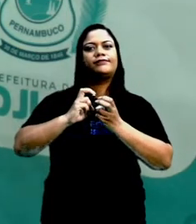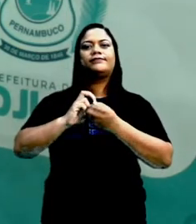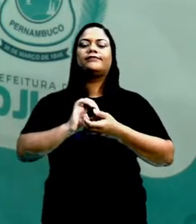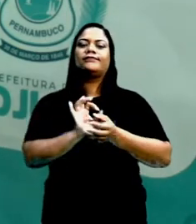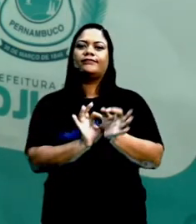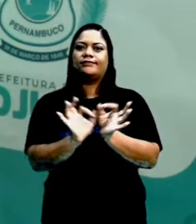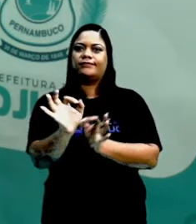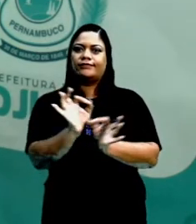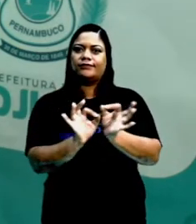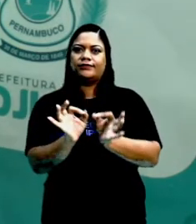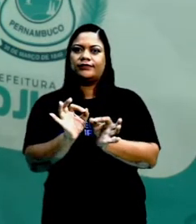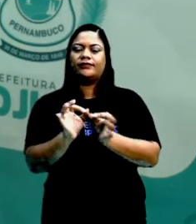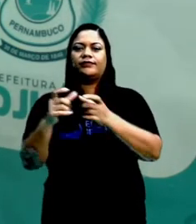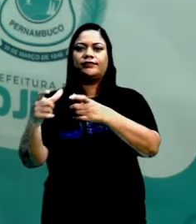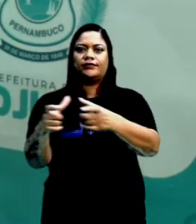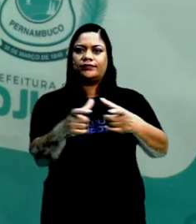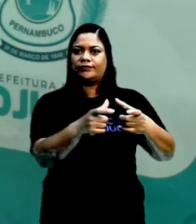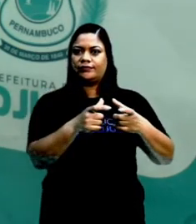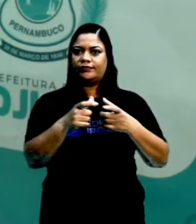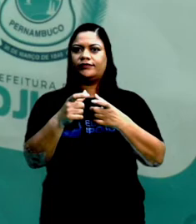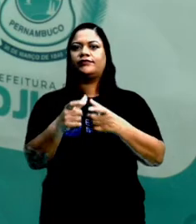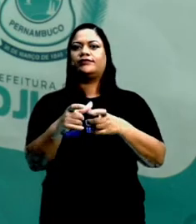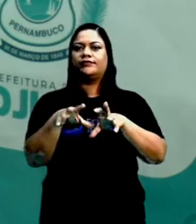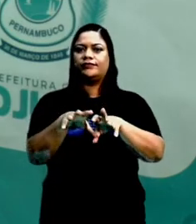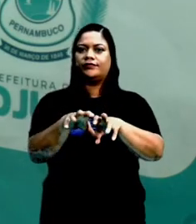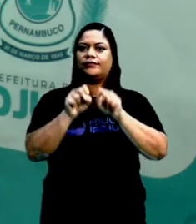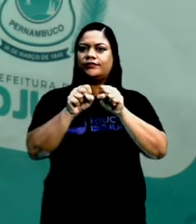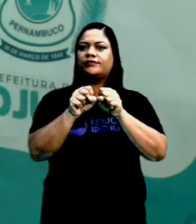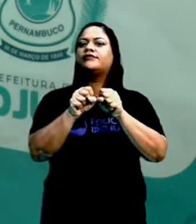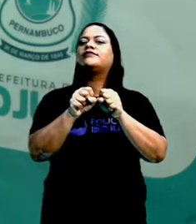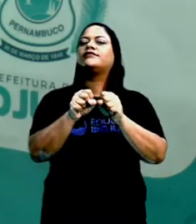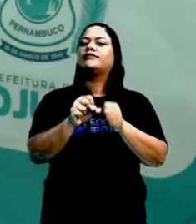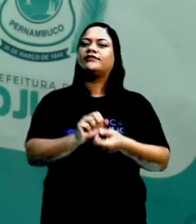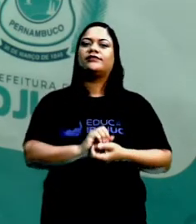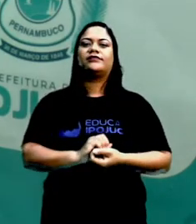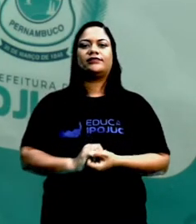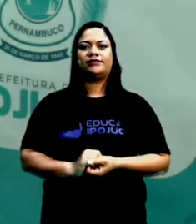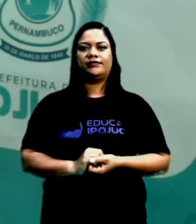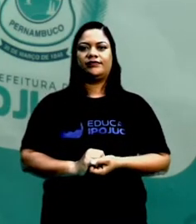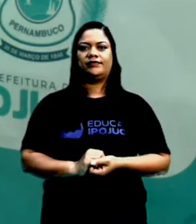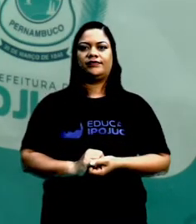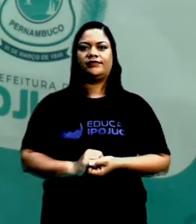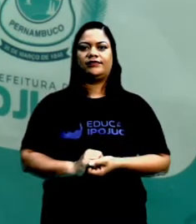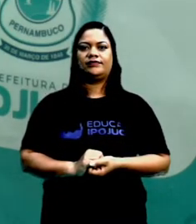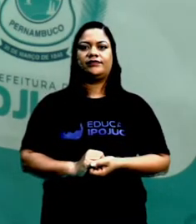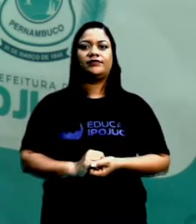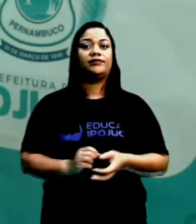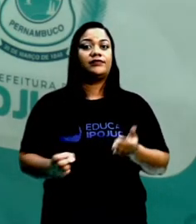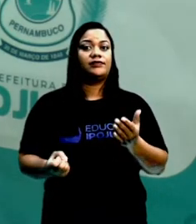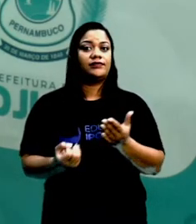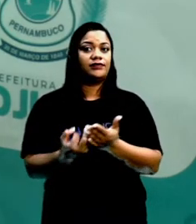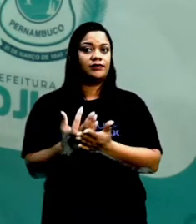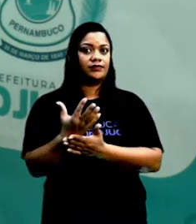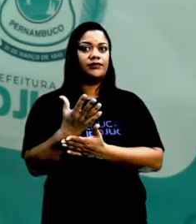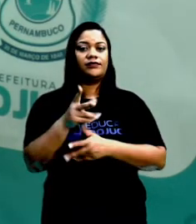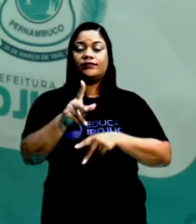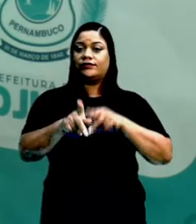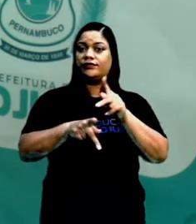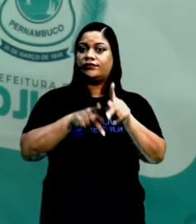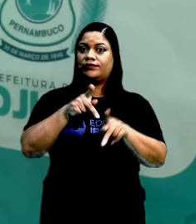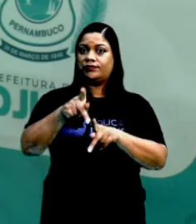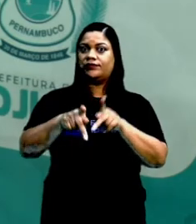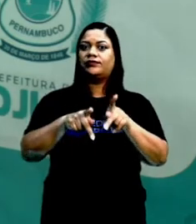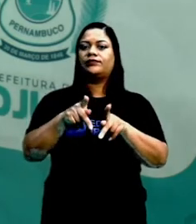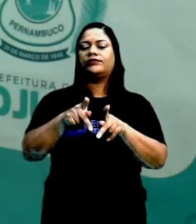as regiões, tá bem? Ali na América Espanhola. Então, por isso que vai ocorrer essa queda dos povos